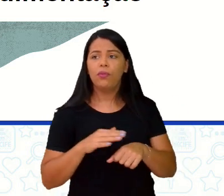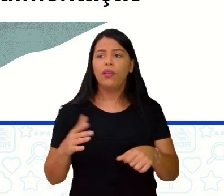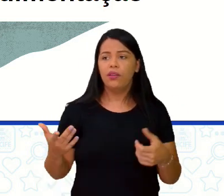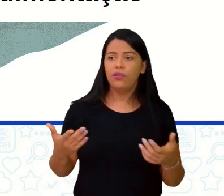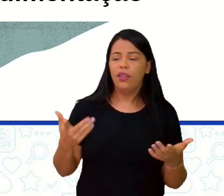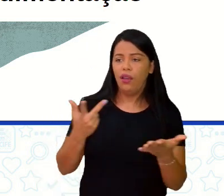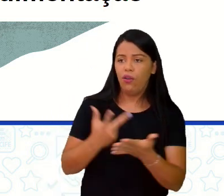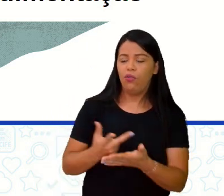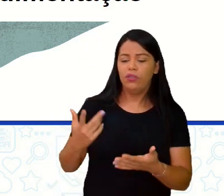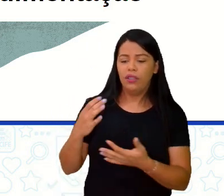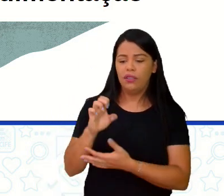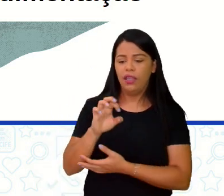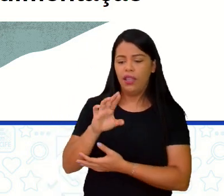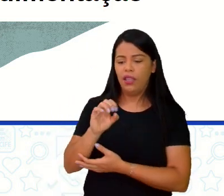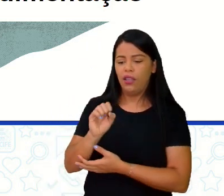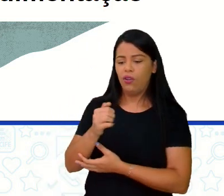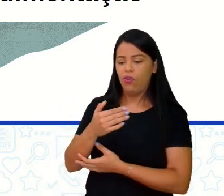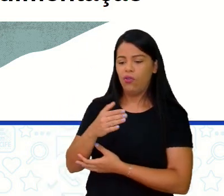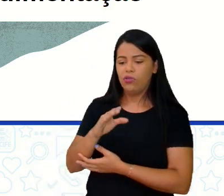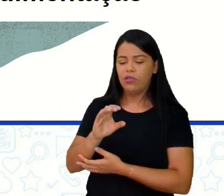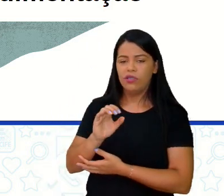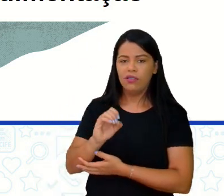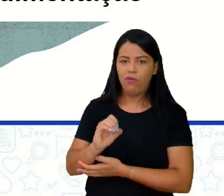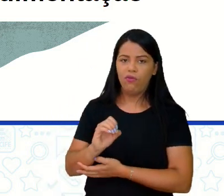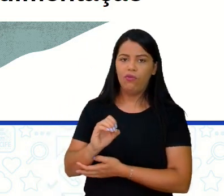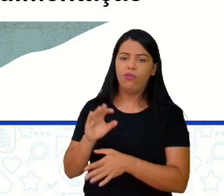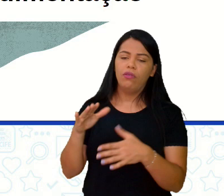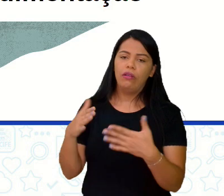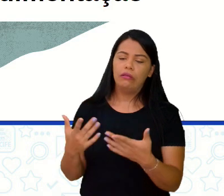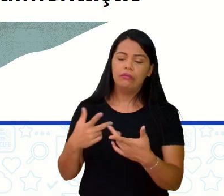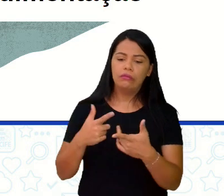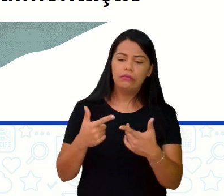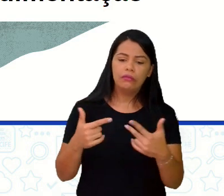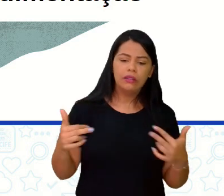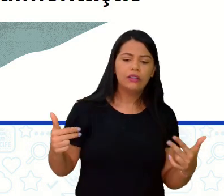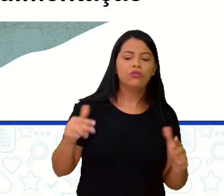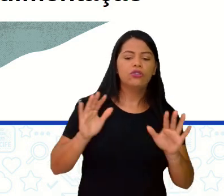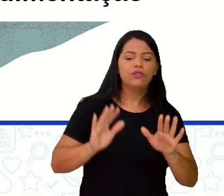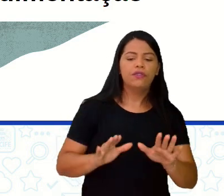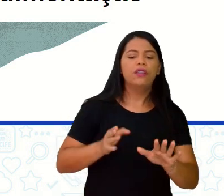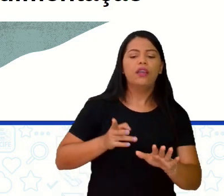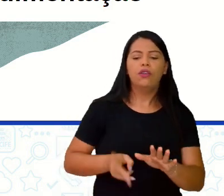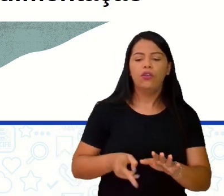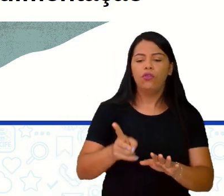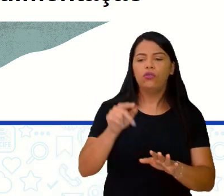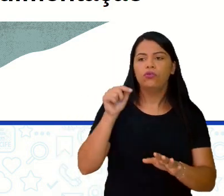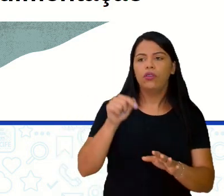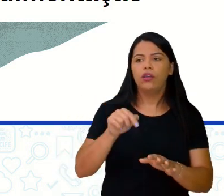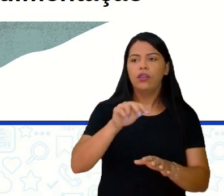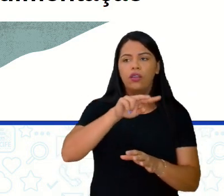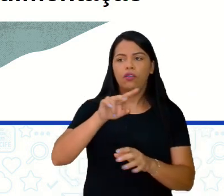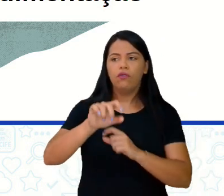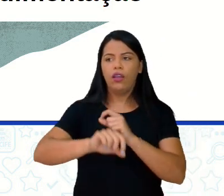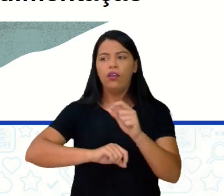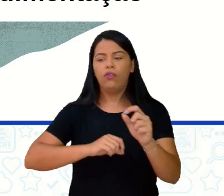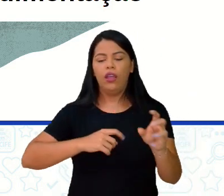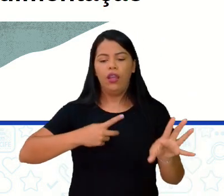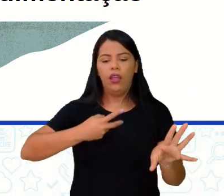lugar. Então, aqueles sedimentos, aquelas partículas que ficaram soltas ali, vão ser o quê?